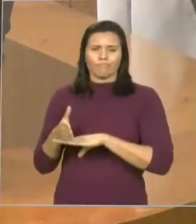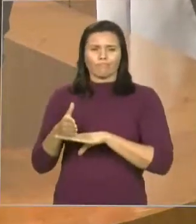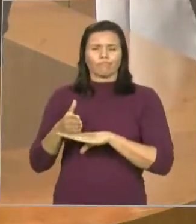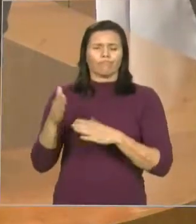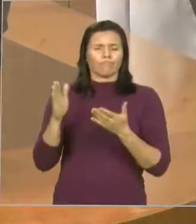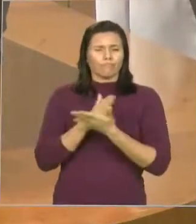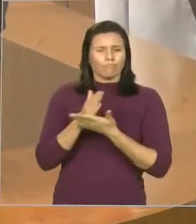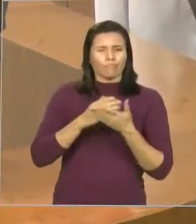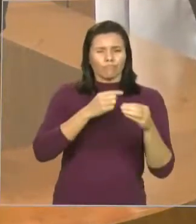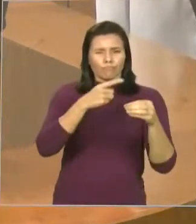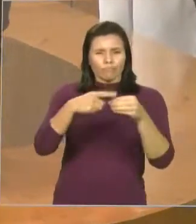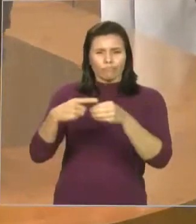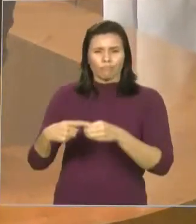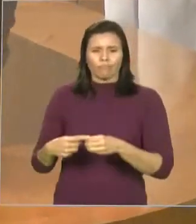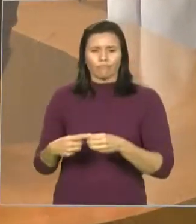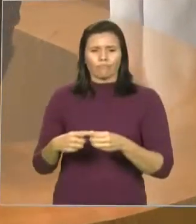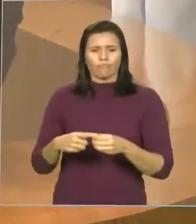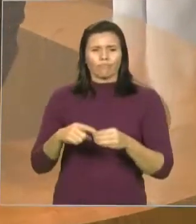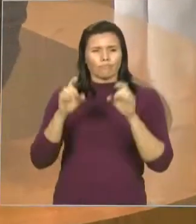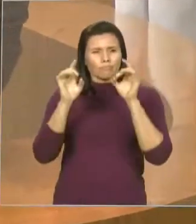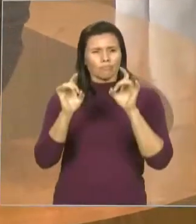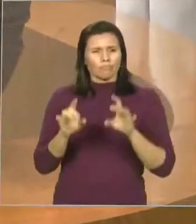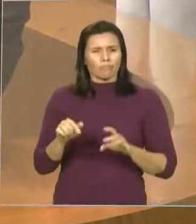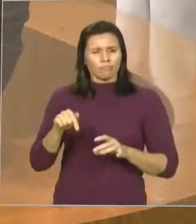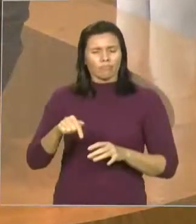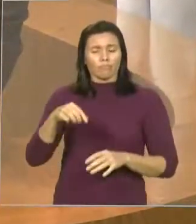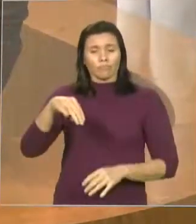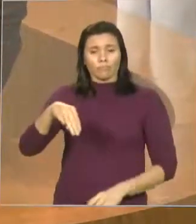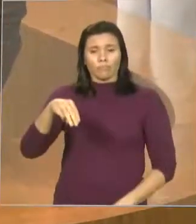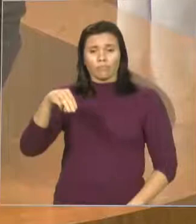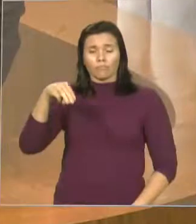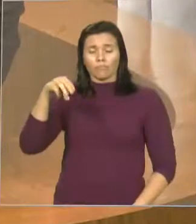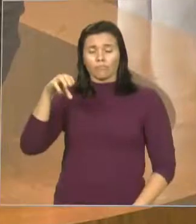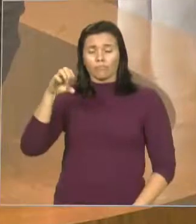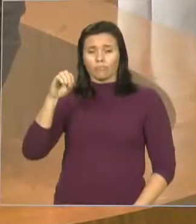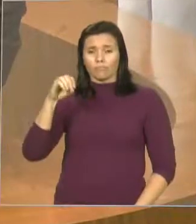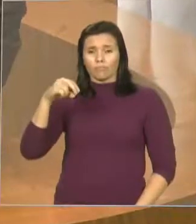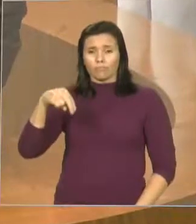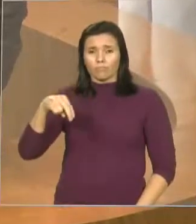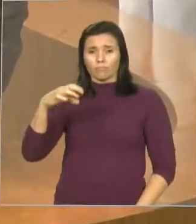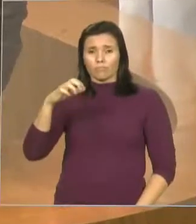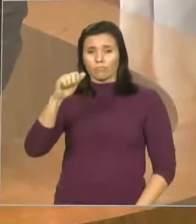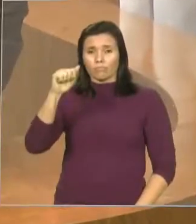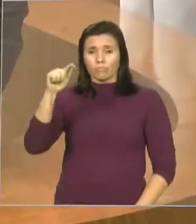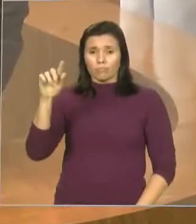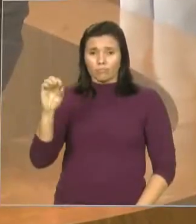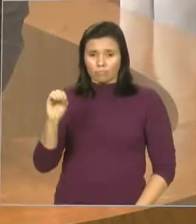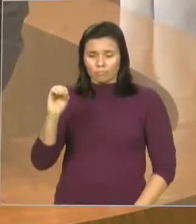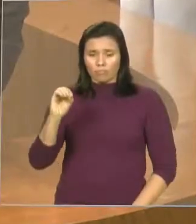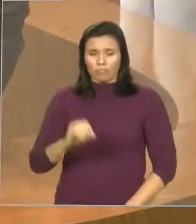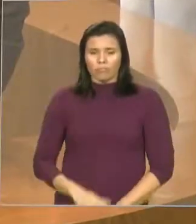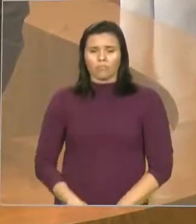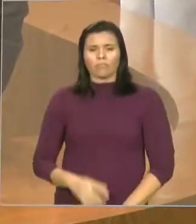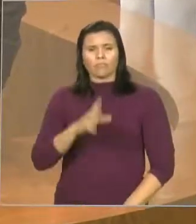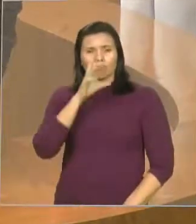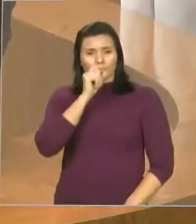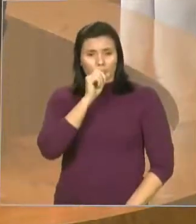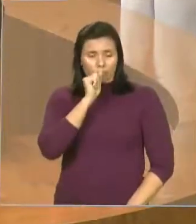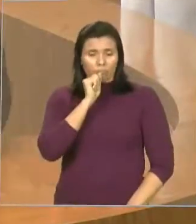especificamente o município de Monção. Estive nesse sábado com a